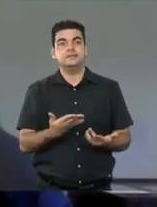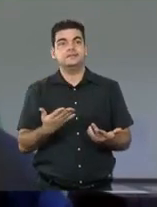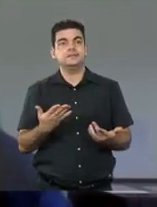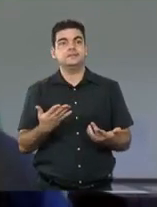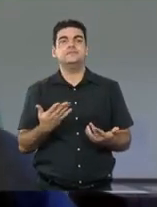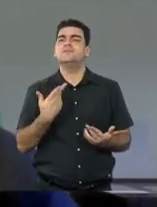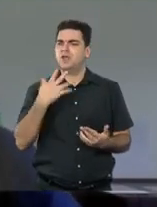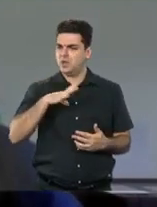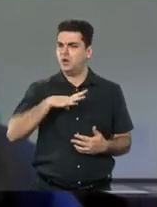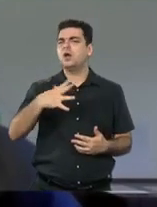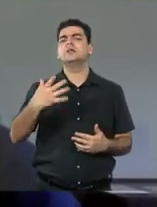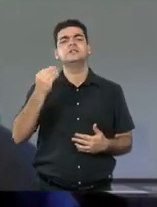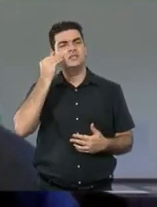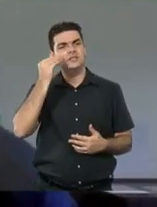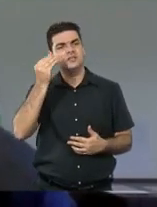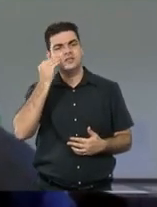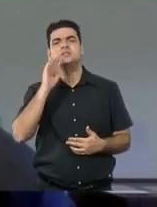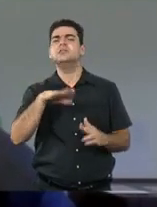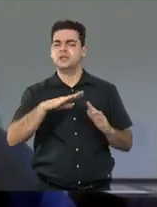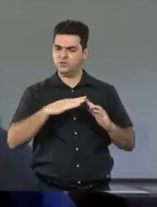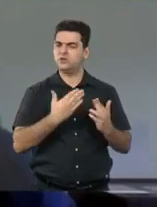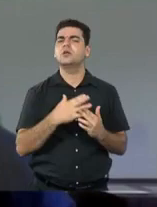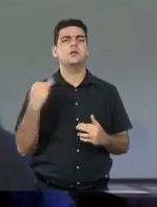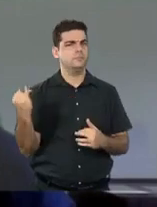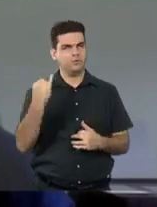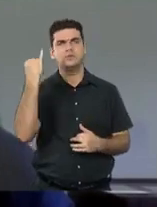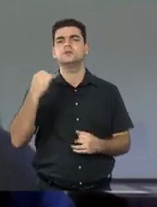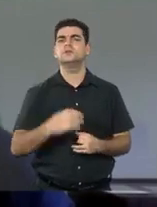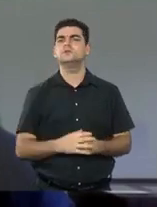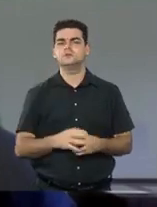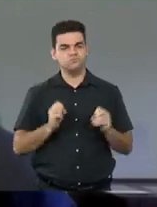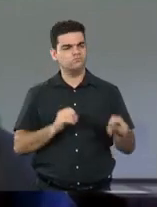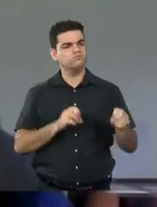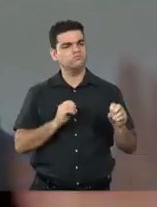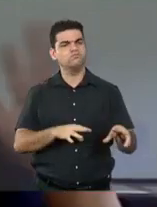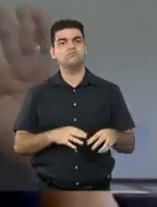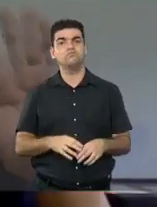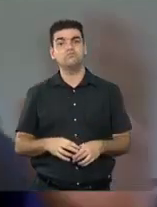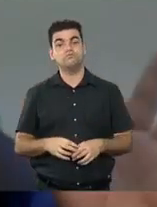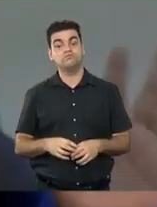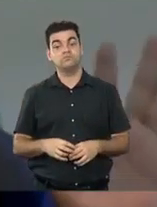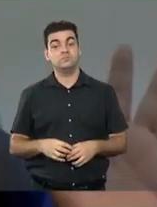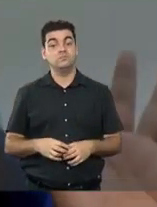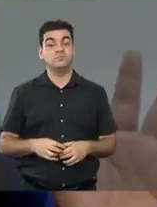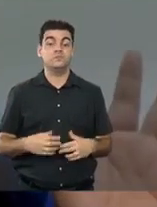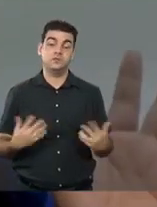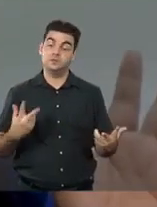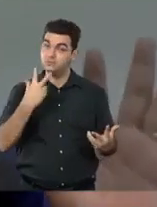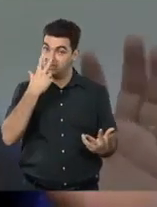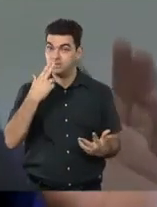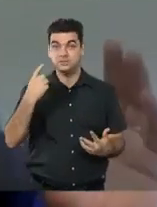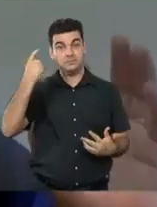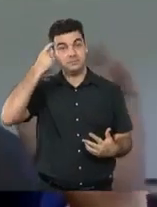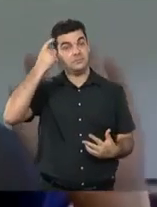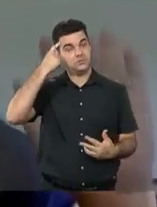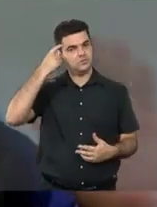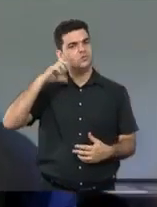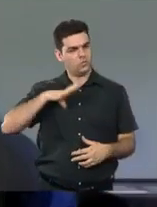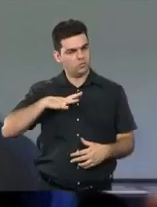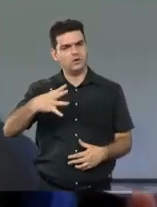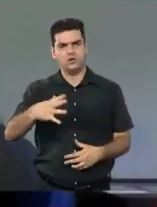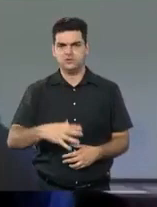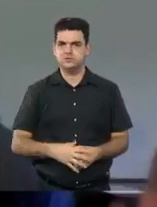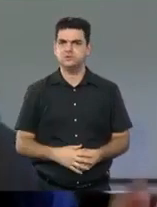dizer que a educação era o caminho. Então, é um pouco desse pensamento de uma mulher forte que eu acho que